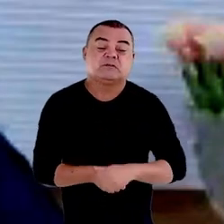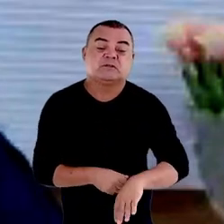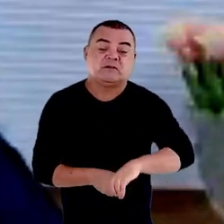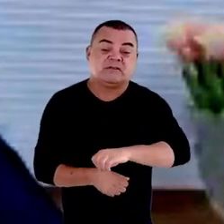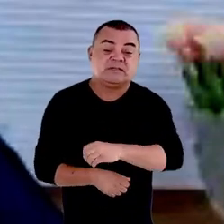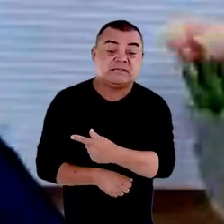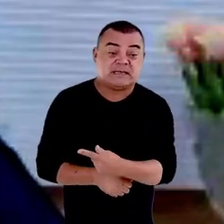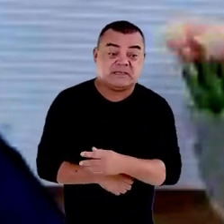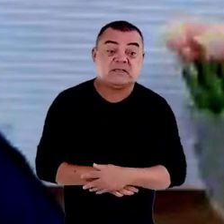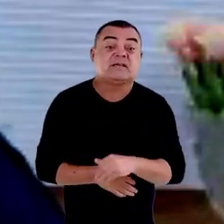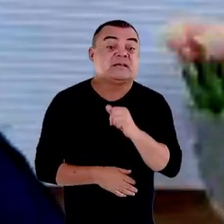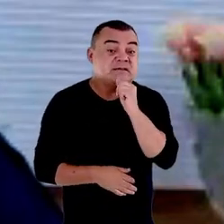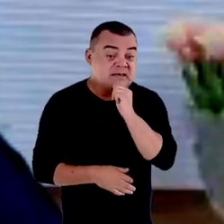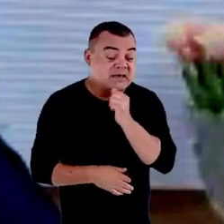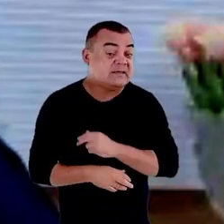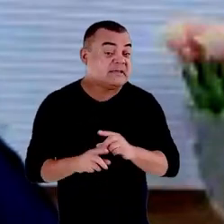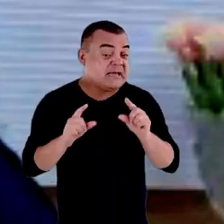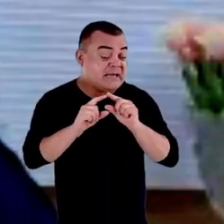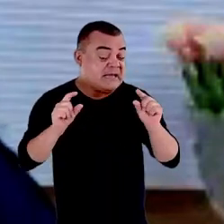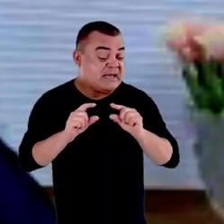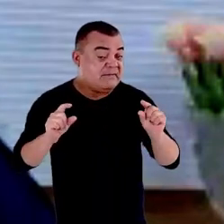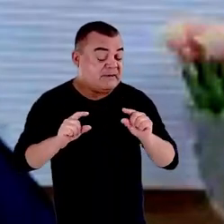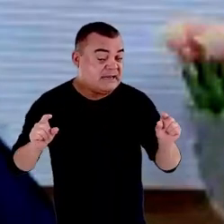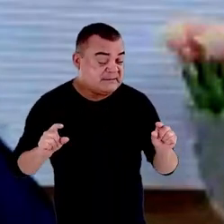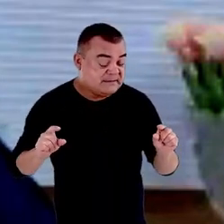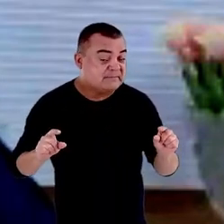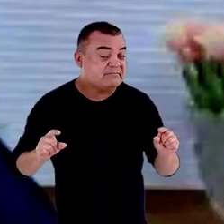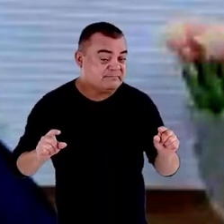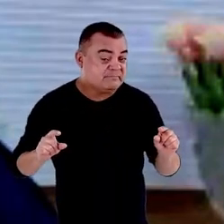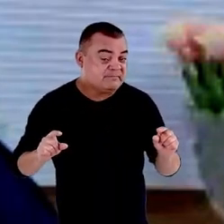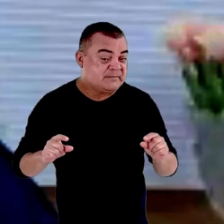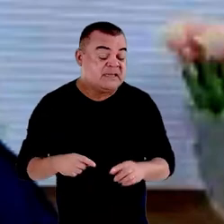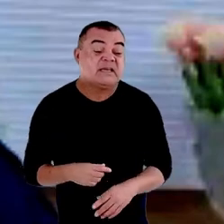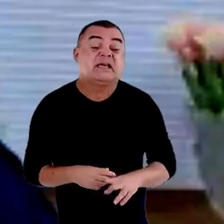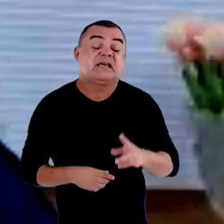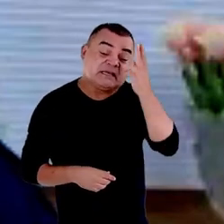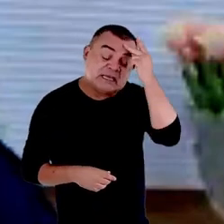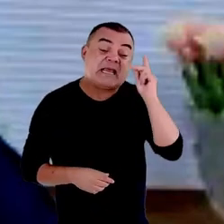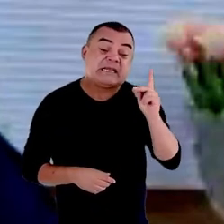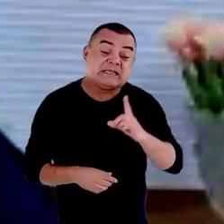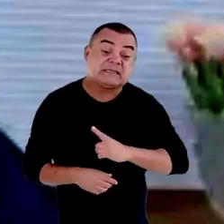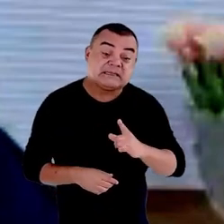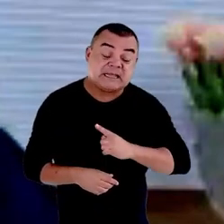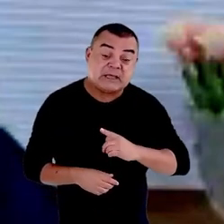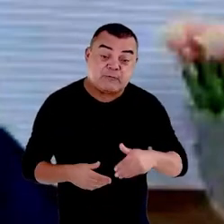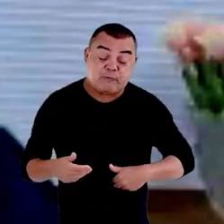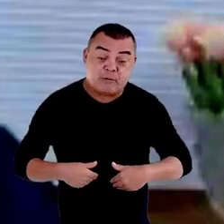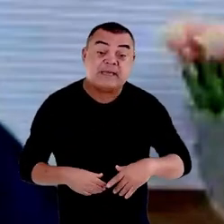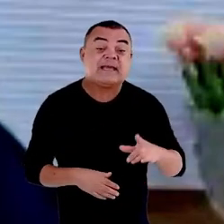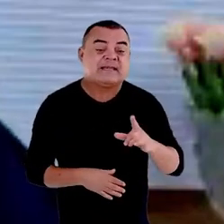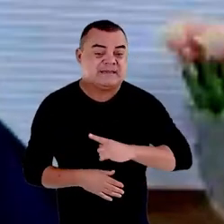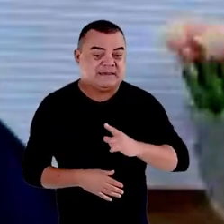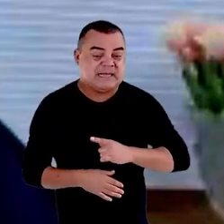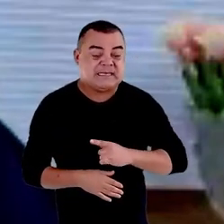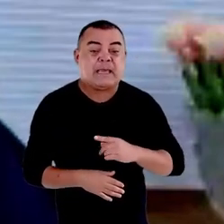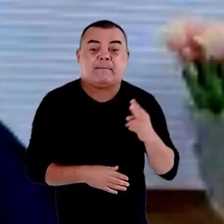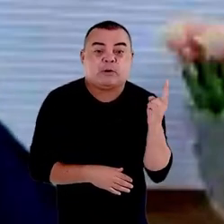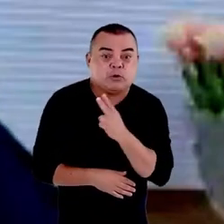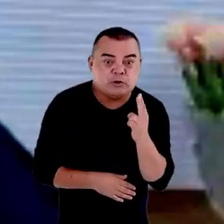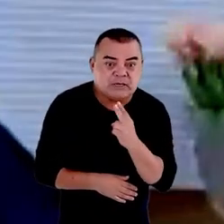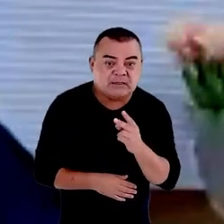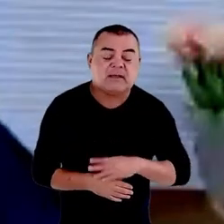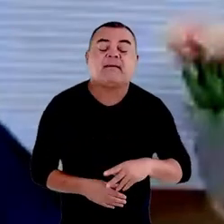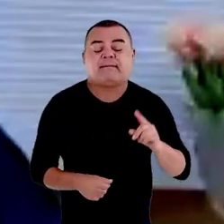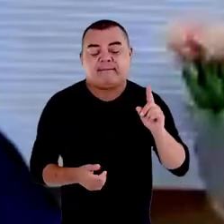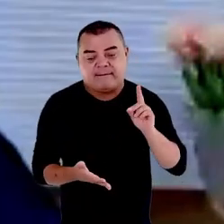ainda a sua frase a sua clássica frase quem tem fome tem pressa ainda é a realidade